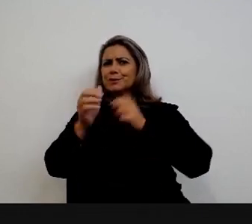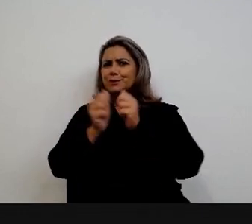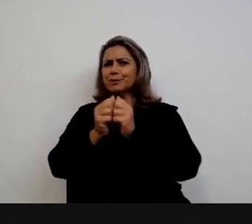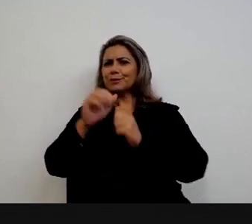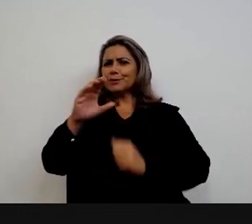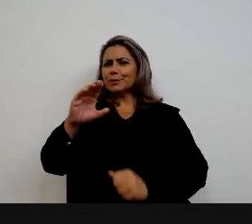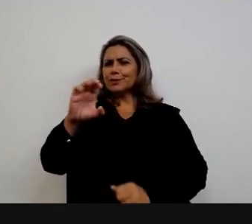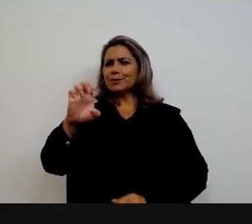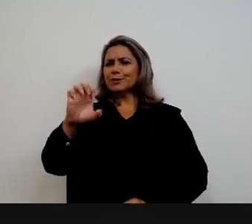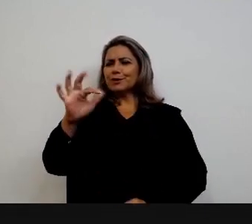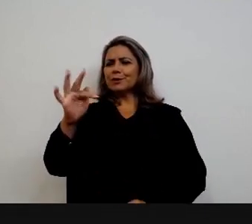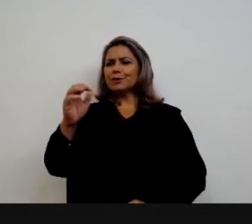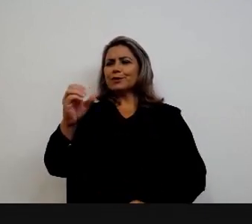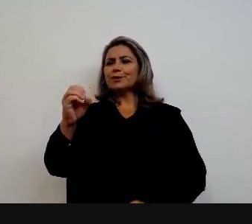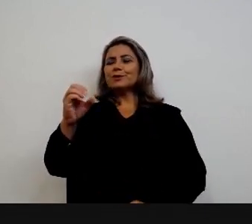todo